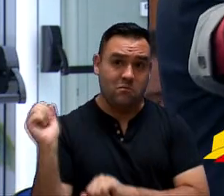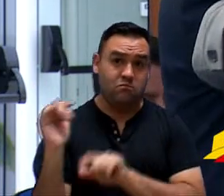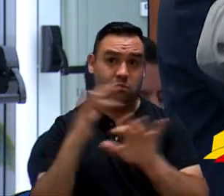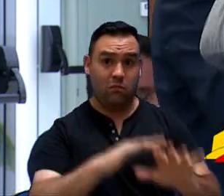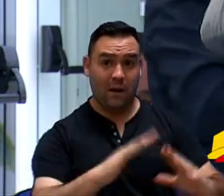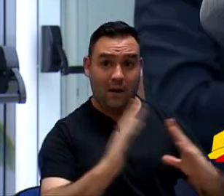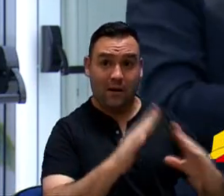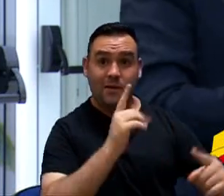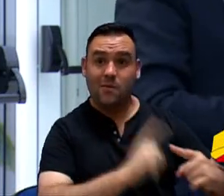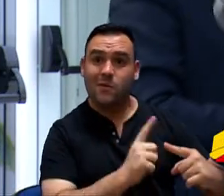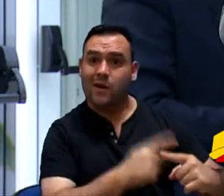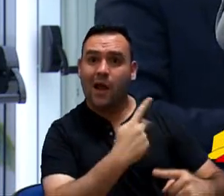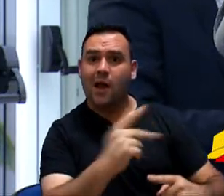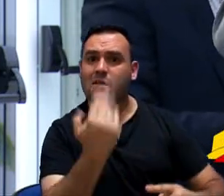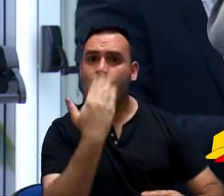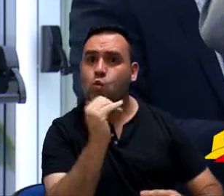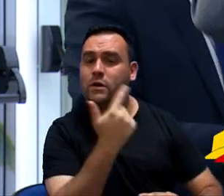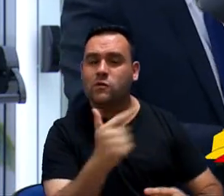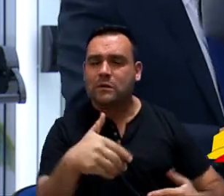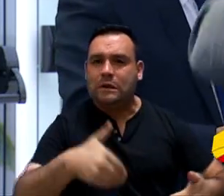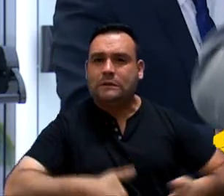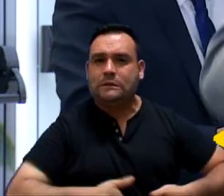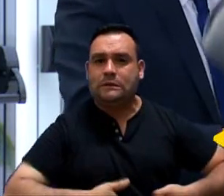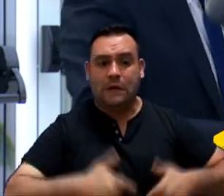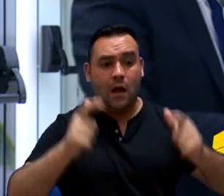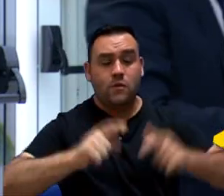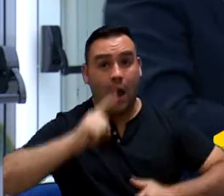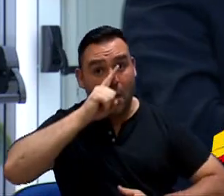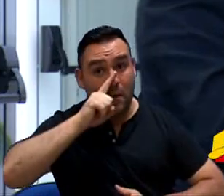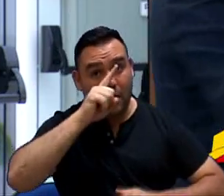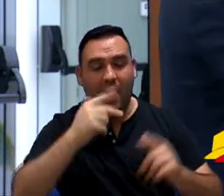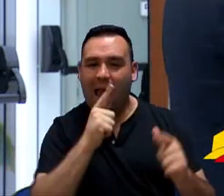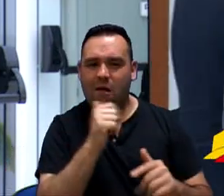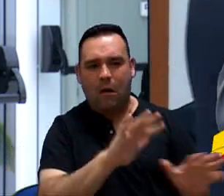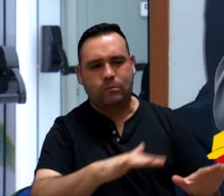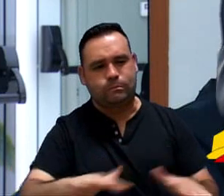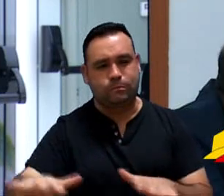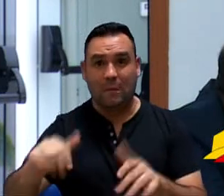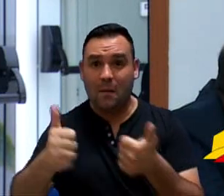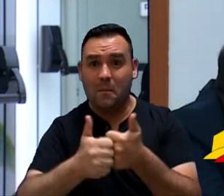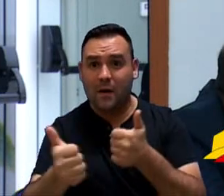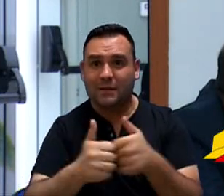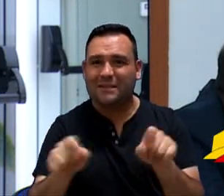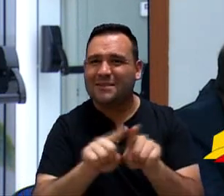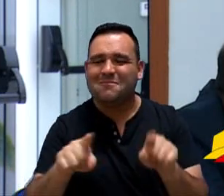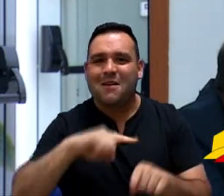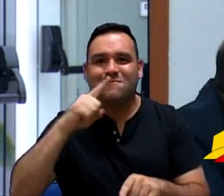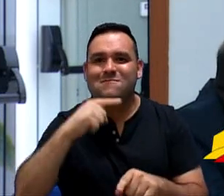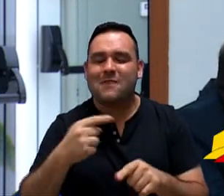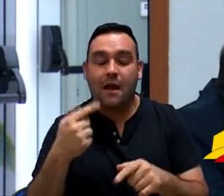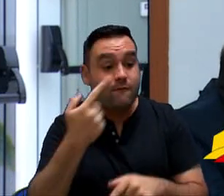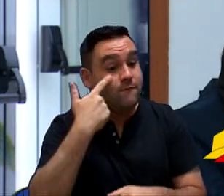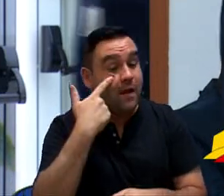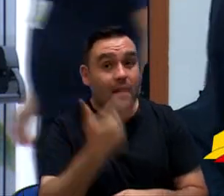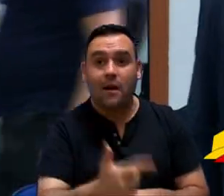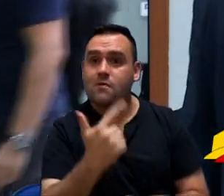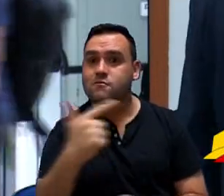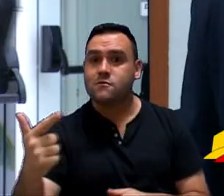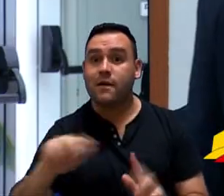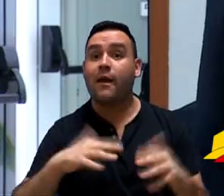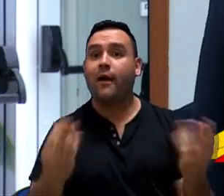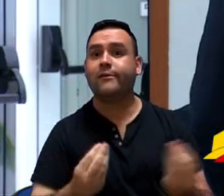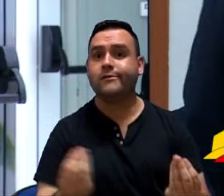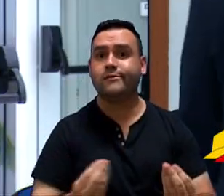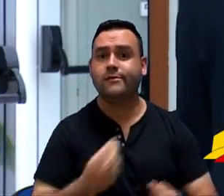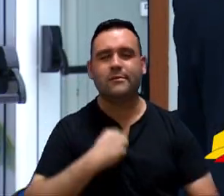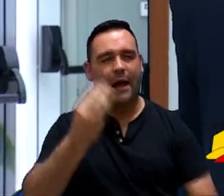lá, porque a pessoa não tinha nem o que comer, morava em área de risco, morava na beira de córrego, pelo menos nem mandar ver lá. Daí depois